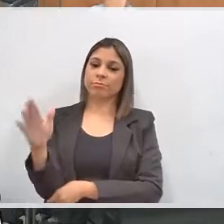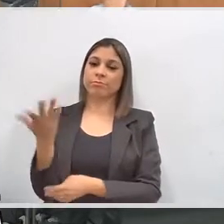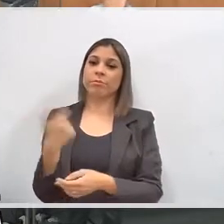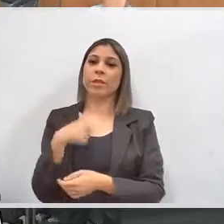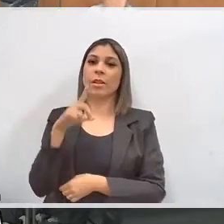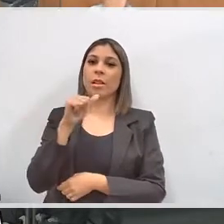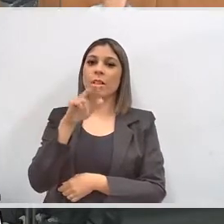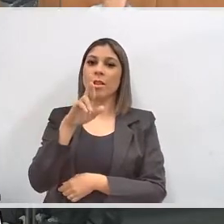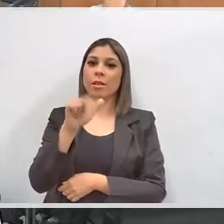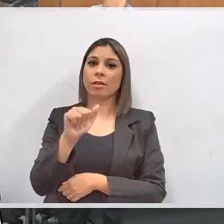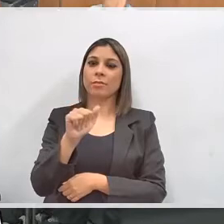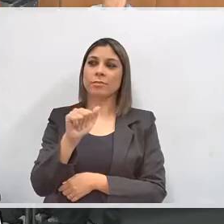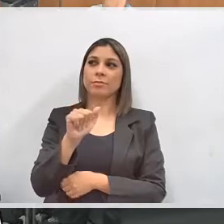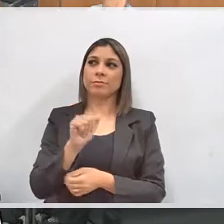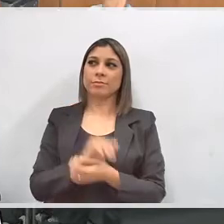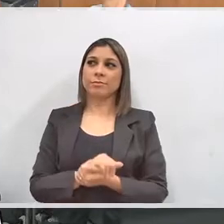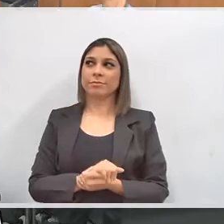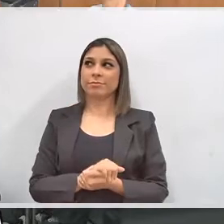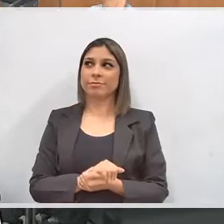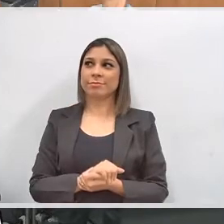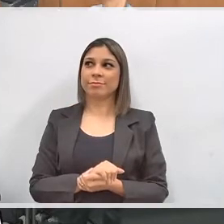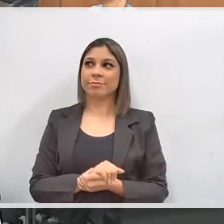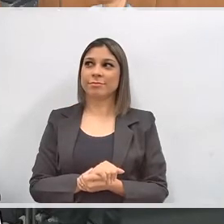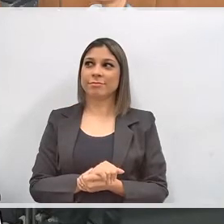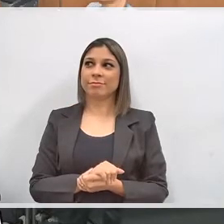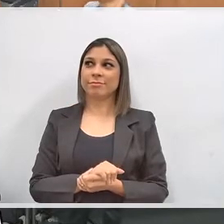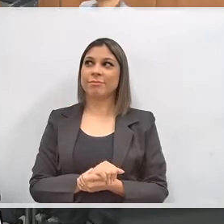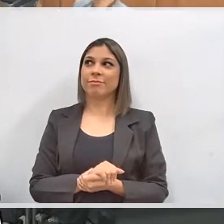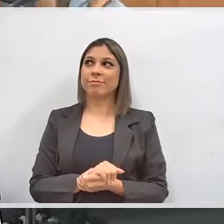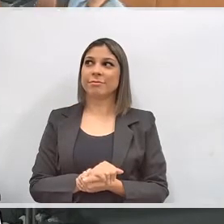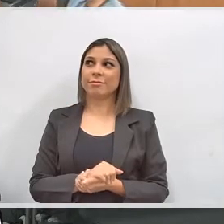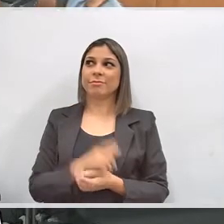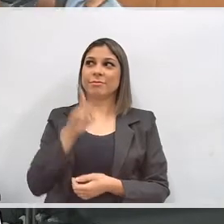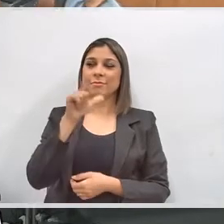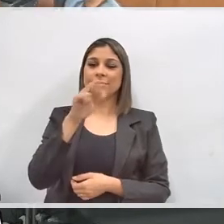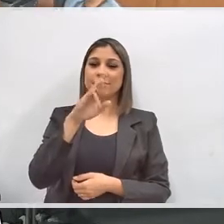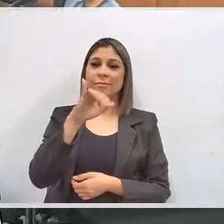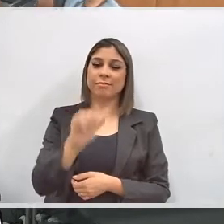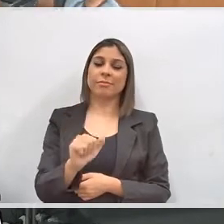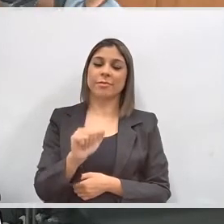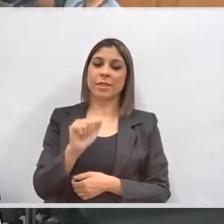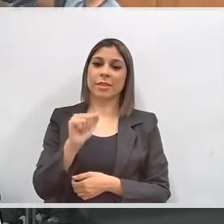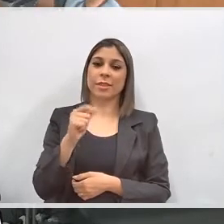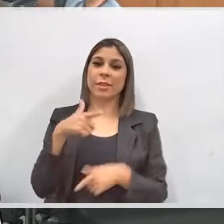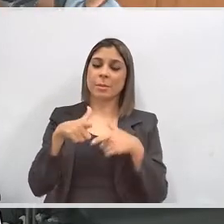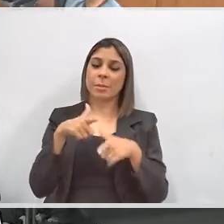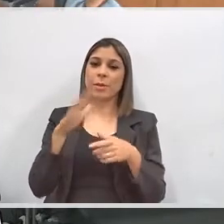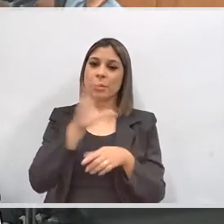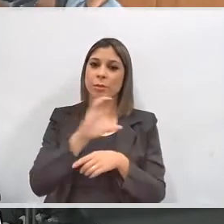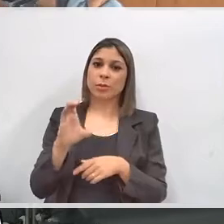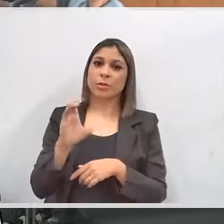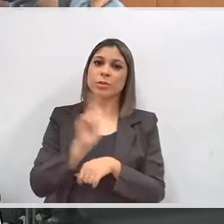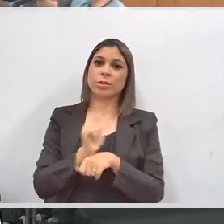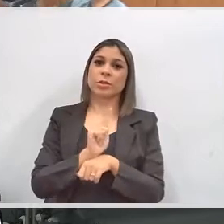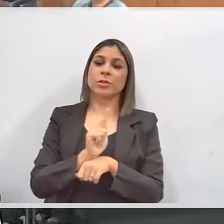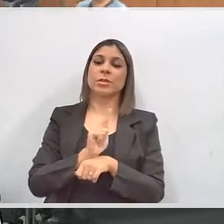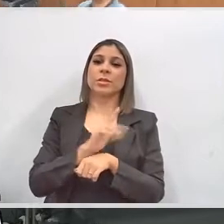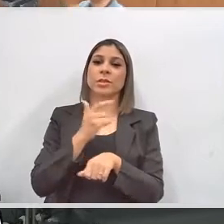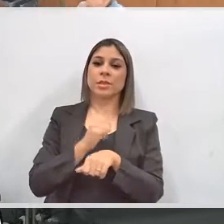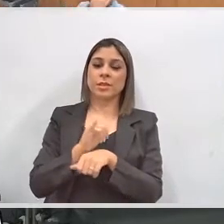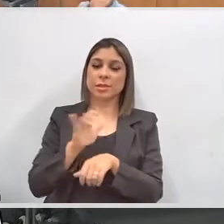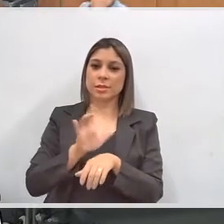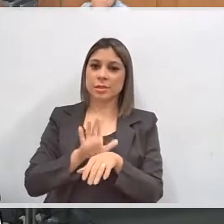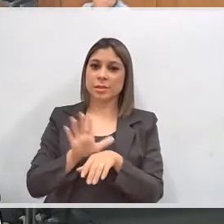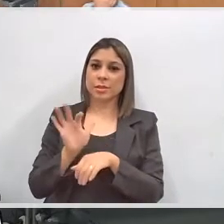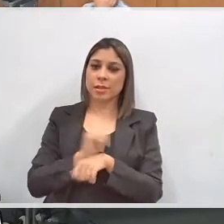Eu sou Laura... Pode falar. Laura Madaloso, trabalho na Coordenadoria de Gestão